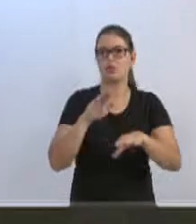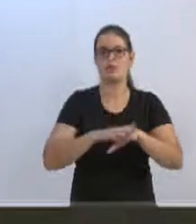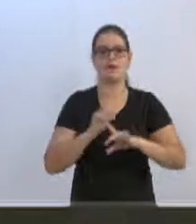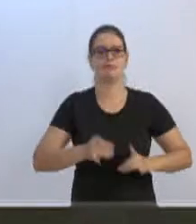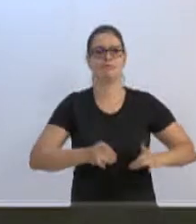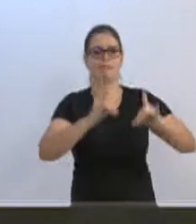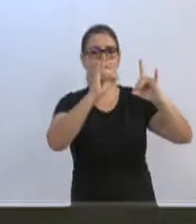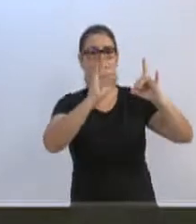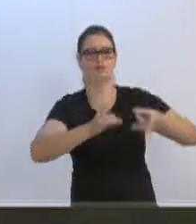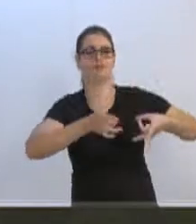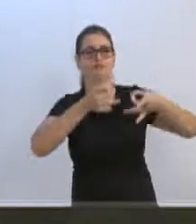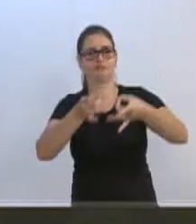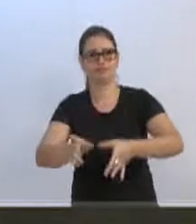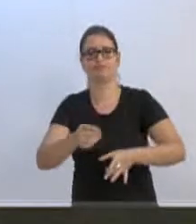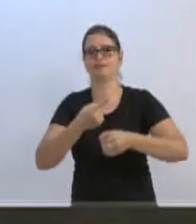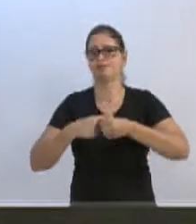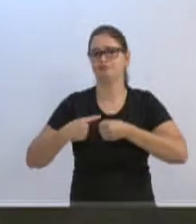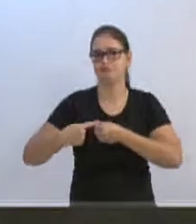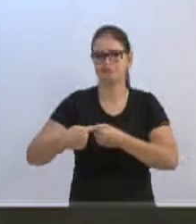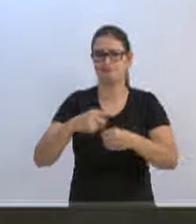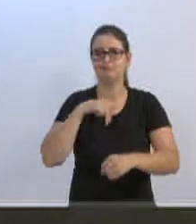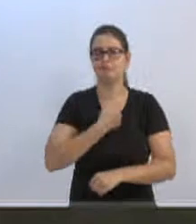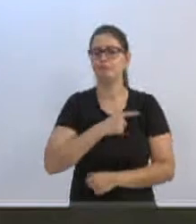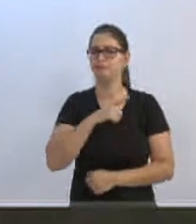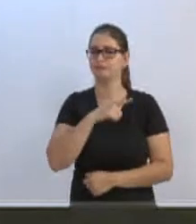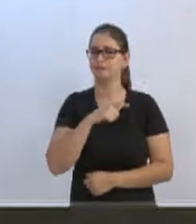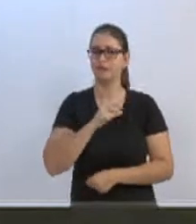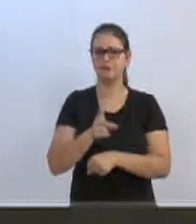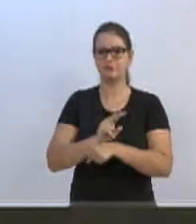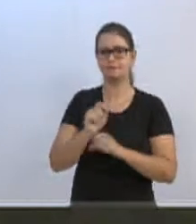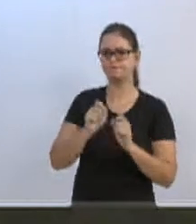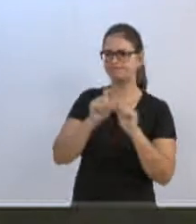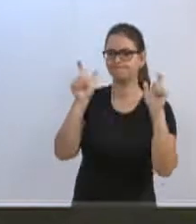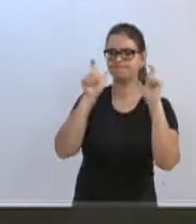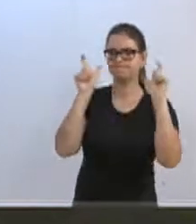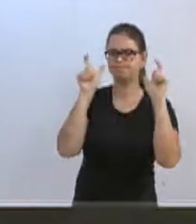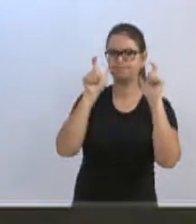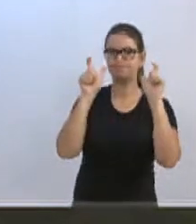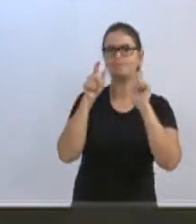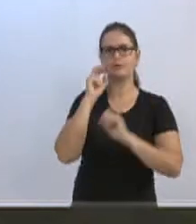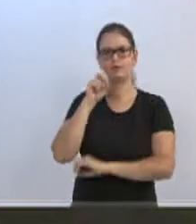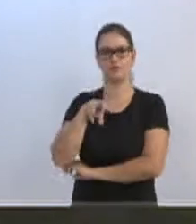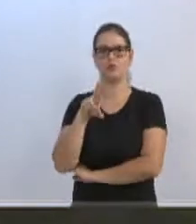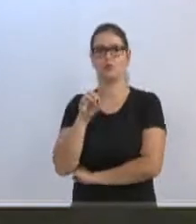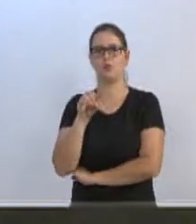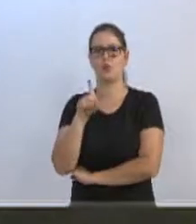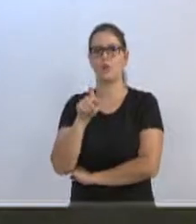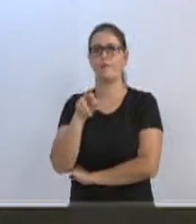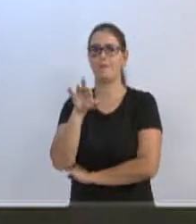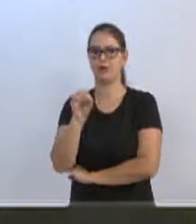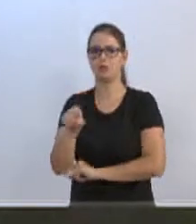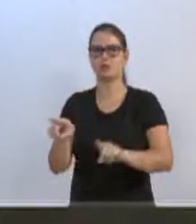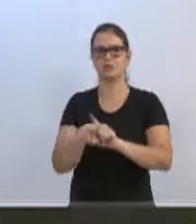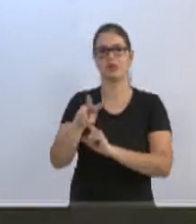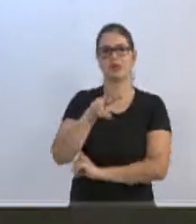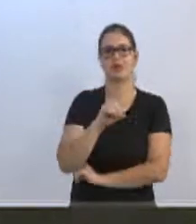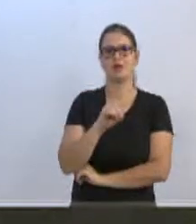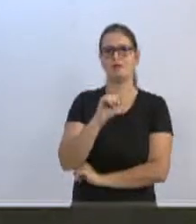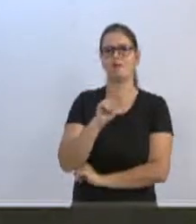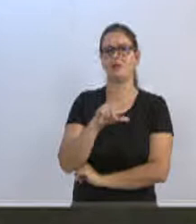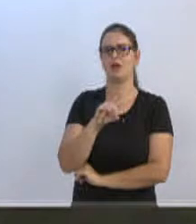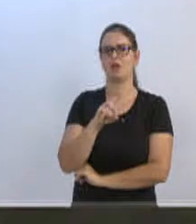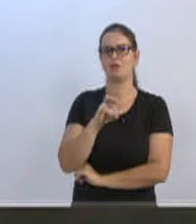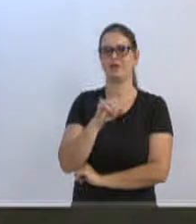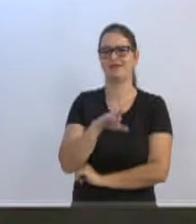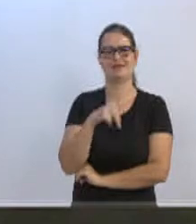abandonado na nossa cidade, que nós temos que ficar ligado e de olho, viu, Roberto da Luz e meu amigo Valderi, e o sempre,